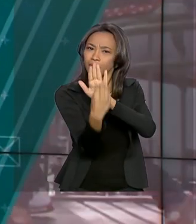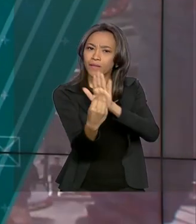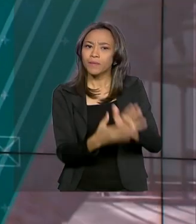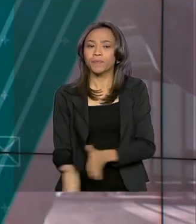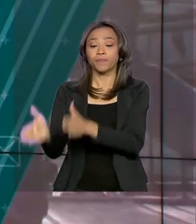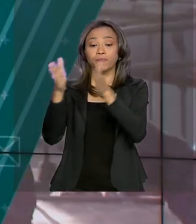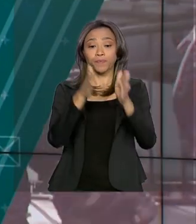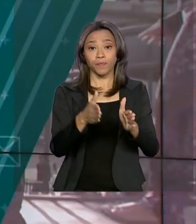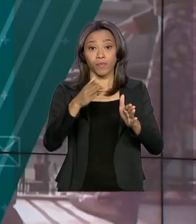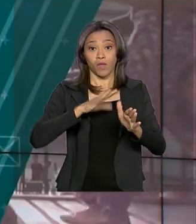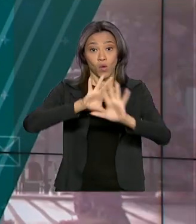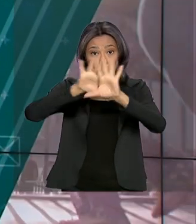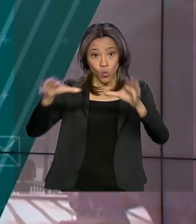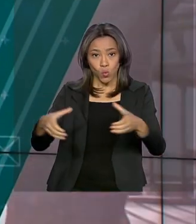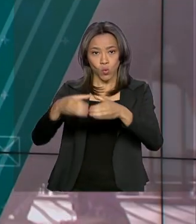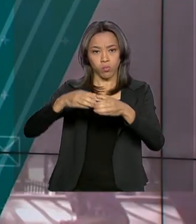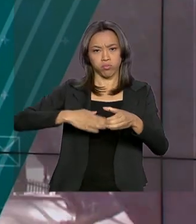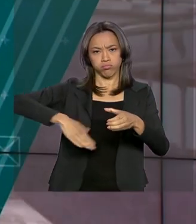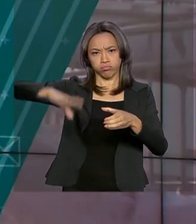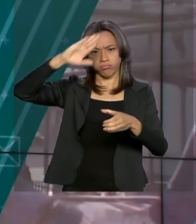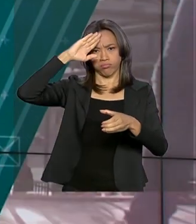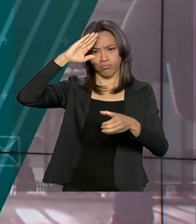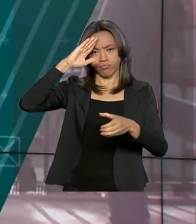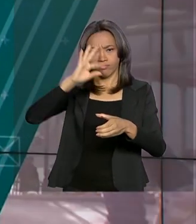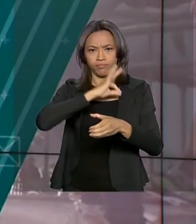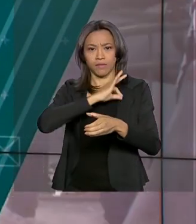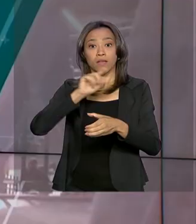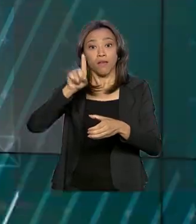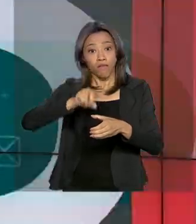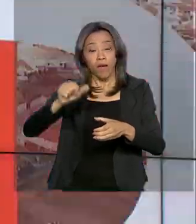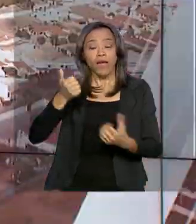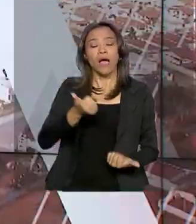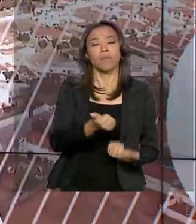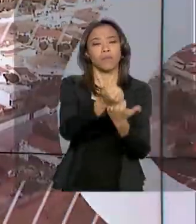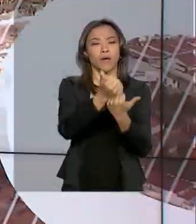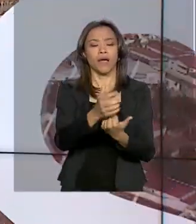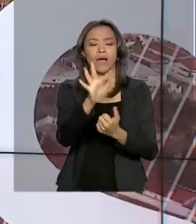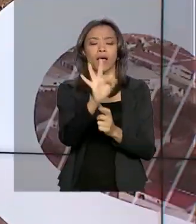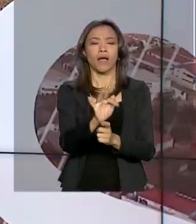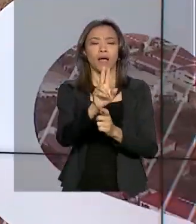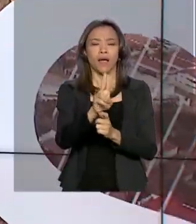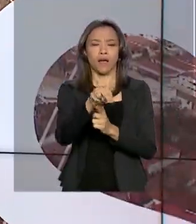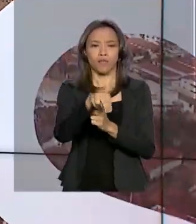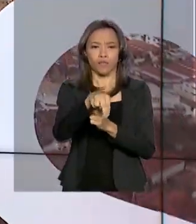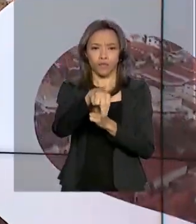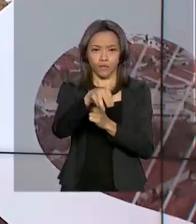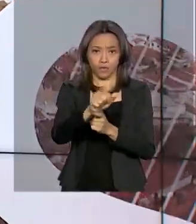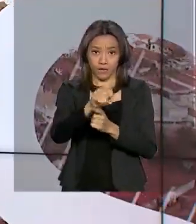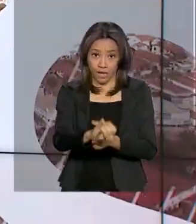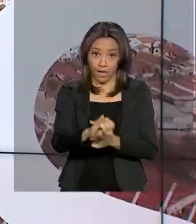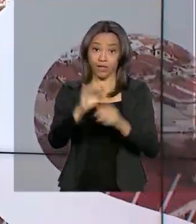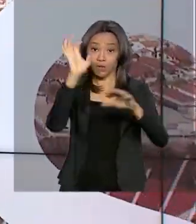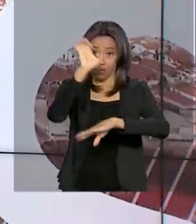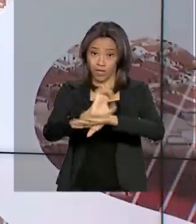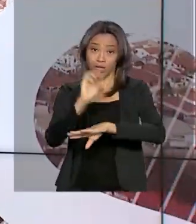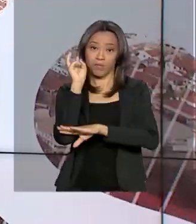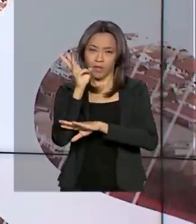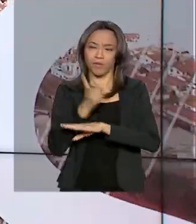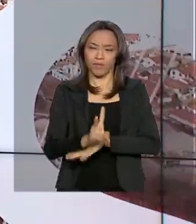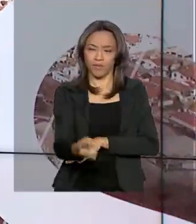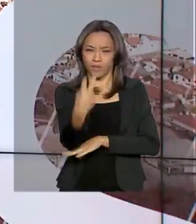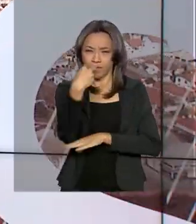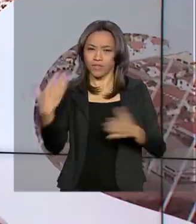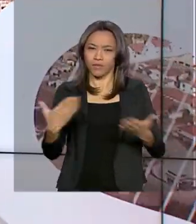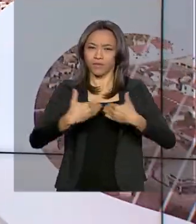Força Nacional de Segurança vai apoiar a Fundação Nacional do Índio na proteção dos povos indígenas no Maranhão. Fique com a gente, o Brasil